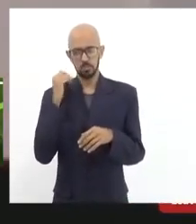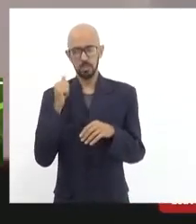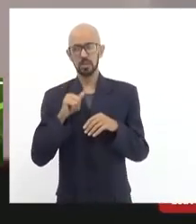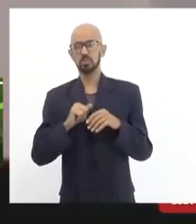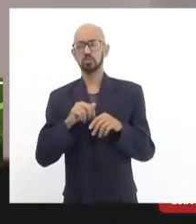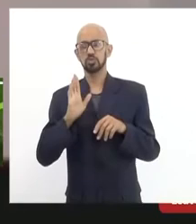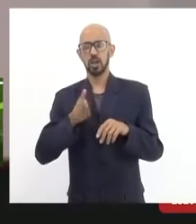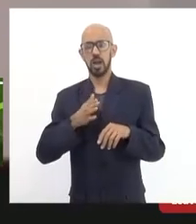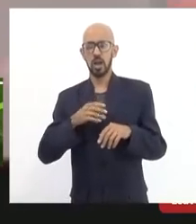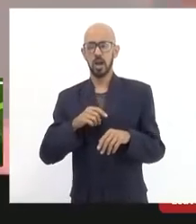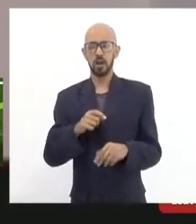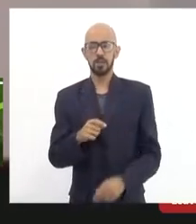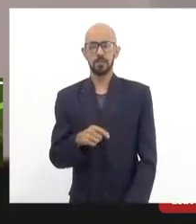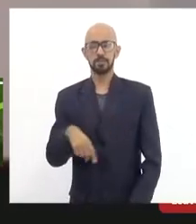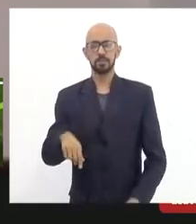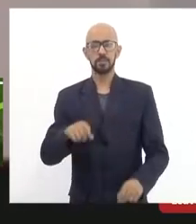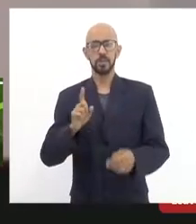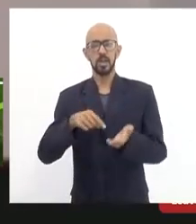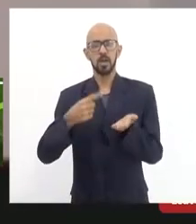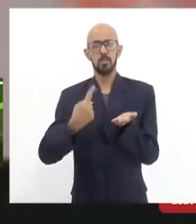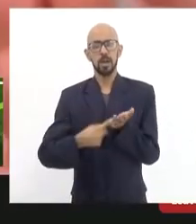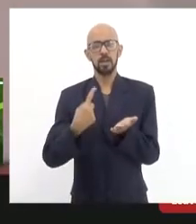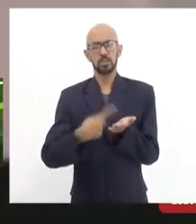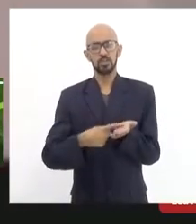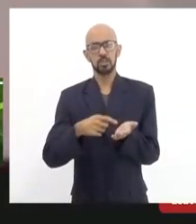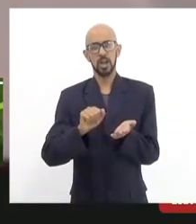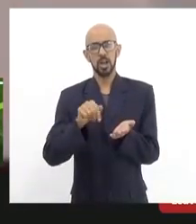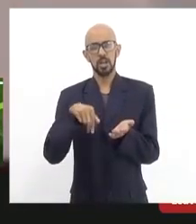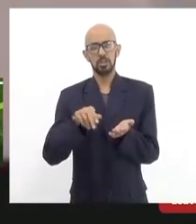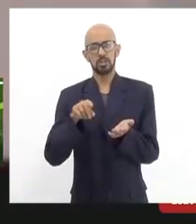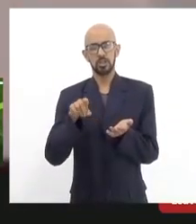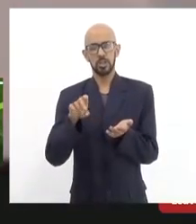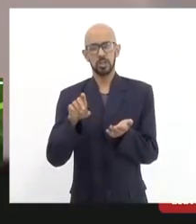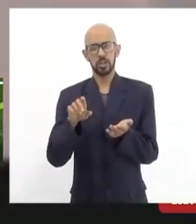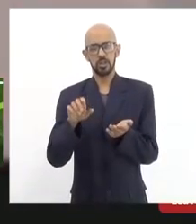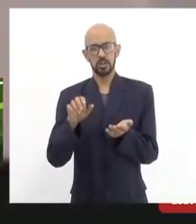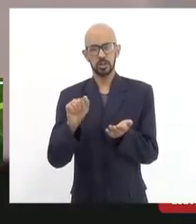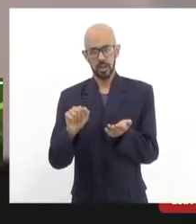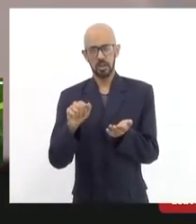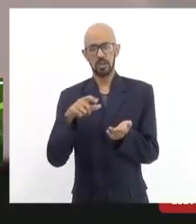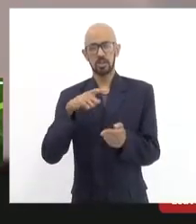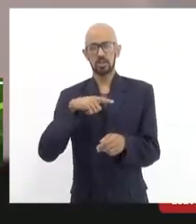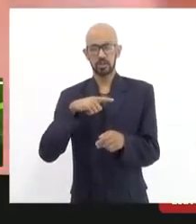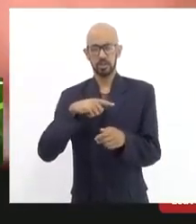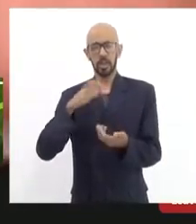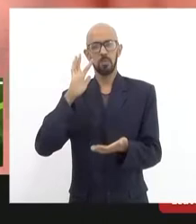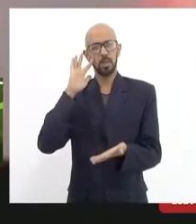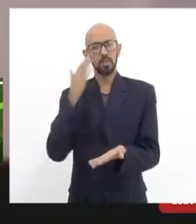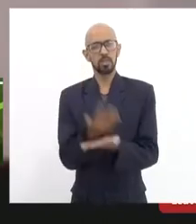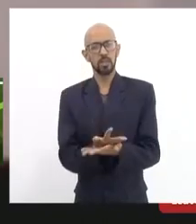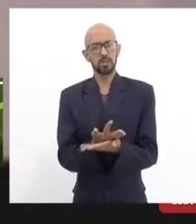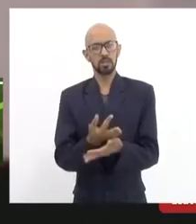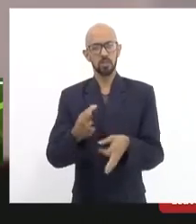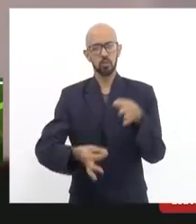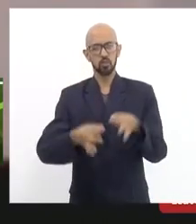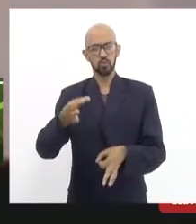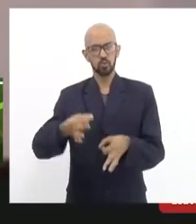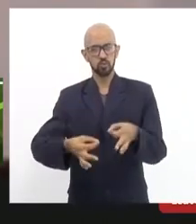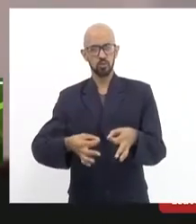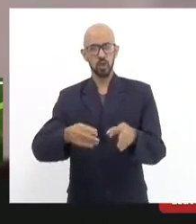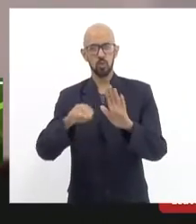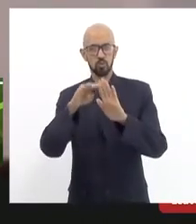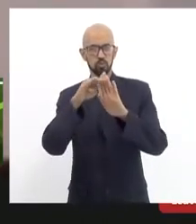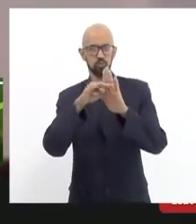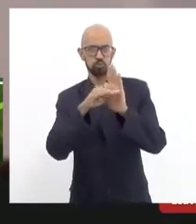eu acho que há uma agenda há uma sentença judicial transitada em julgado que tem lá toda a definição